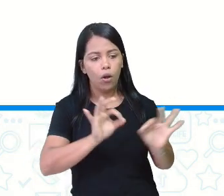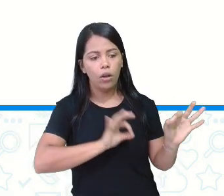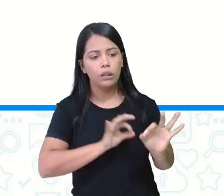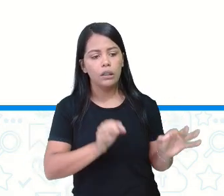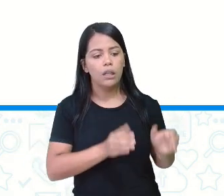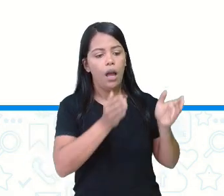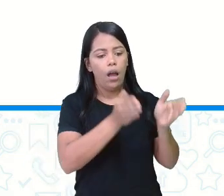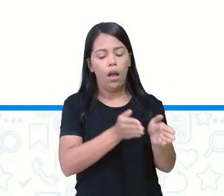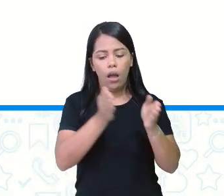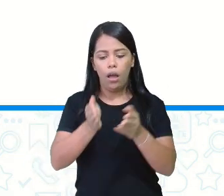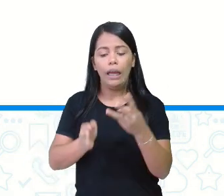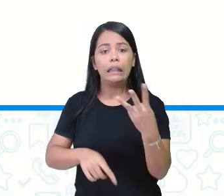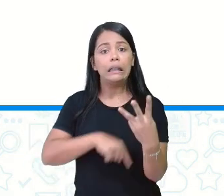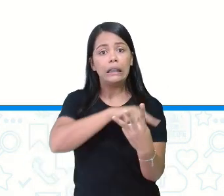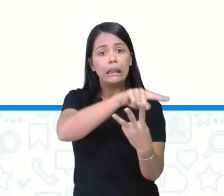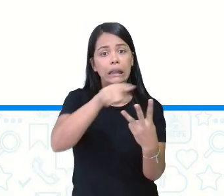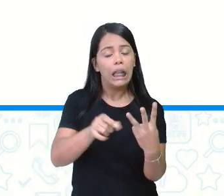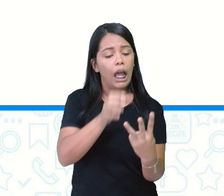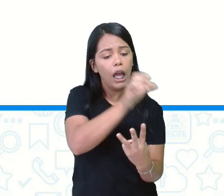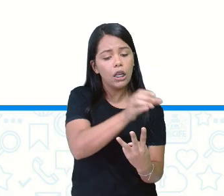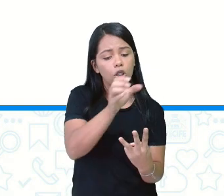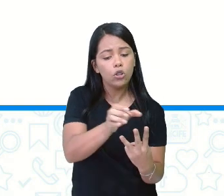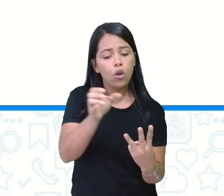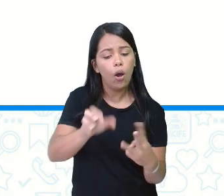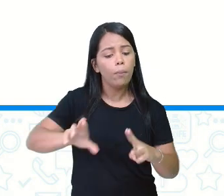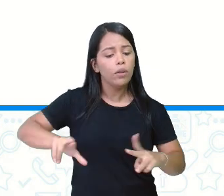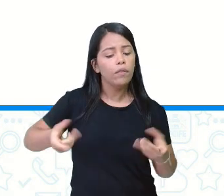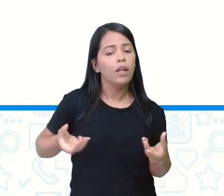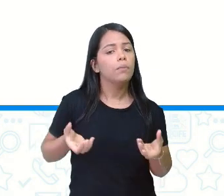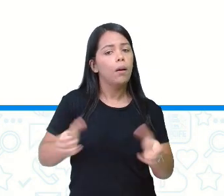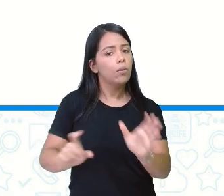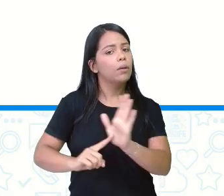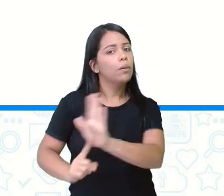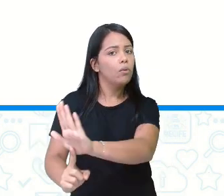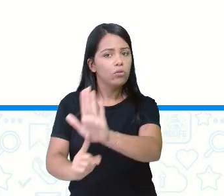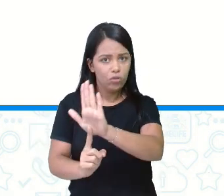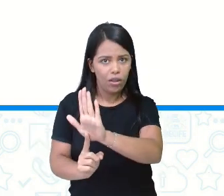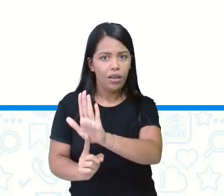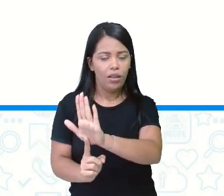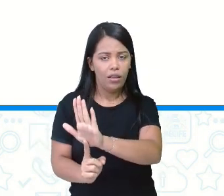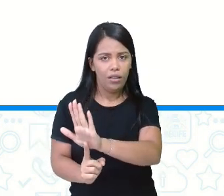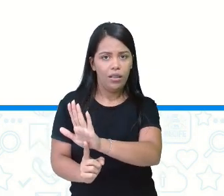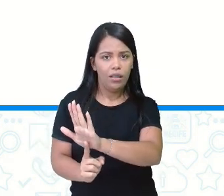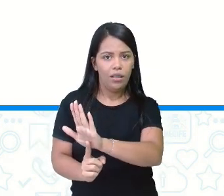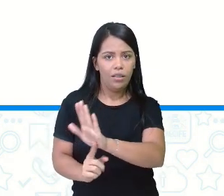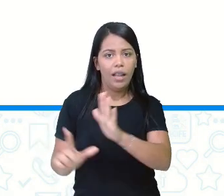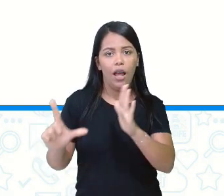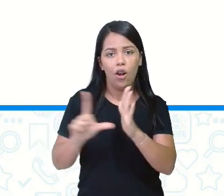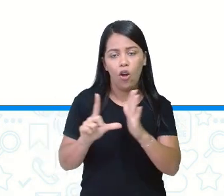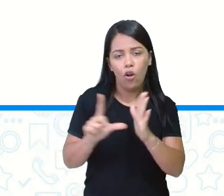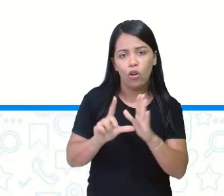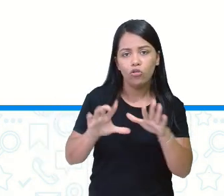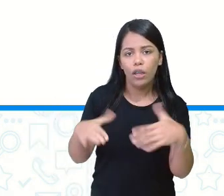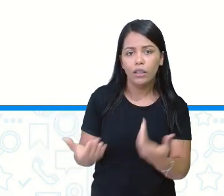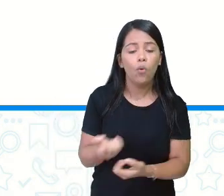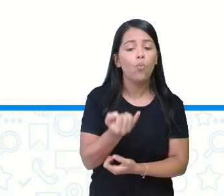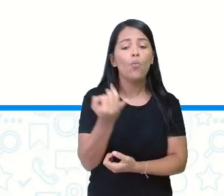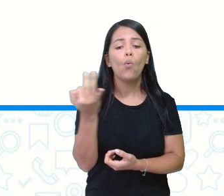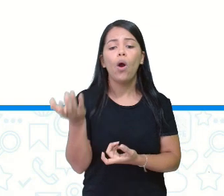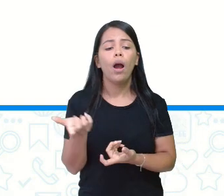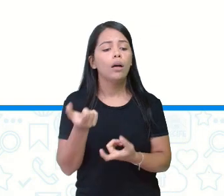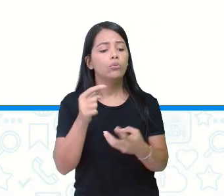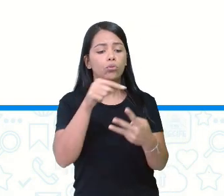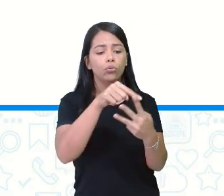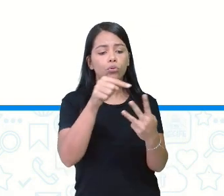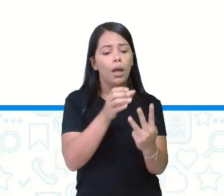transparentes para colocar na vitrine da loja. Quantos apontadores ficará em cada pote?